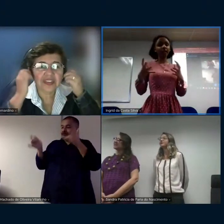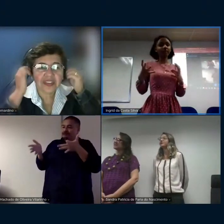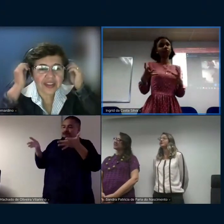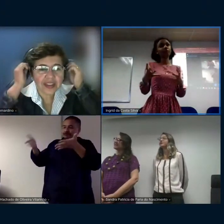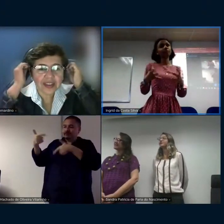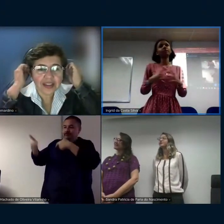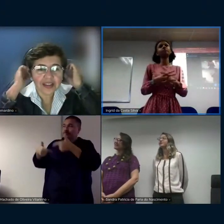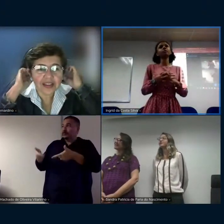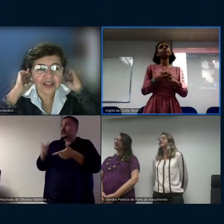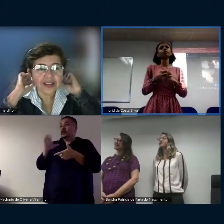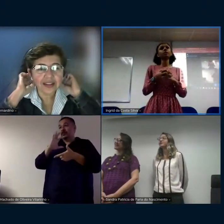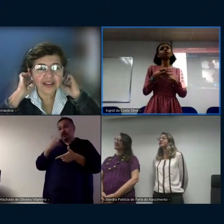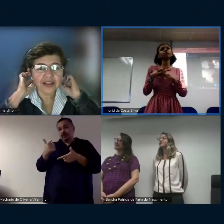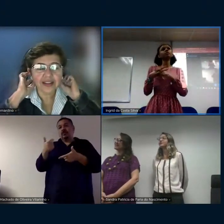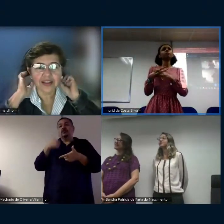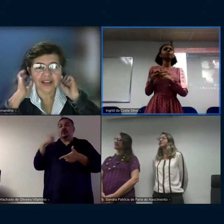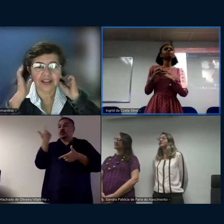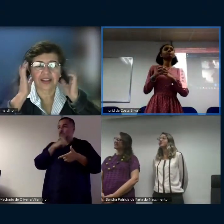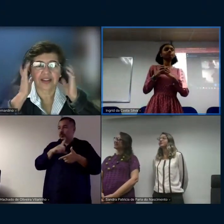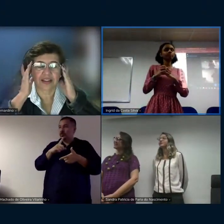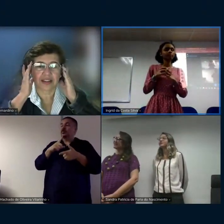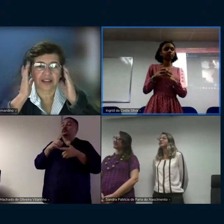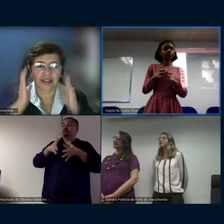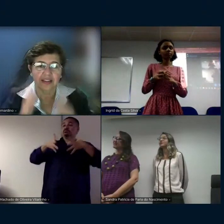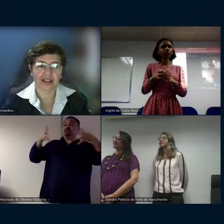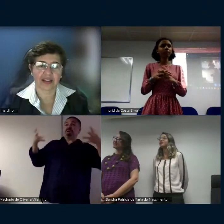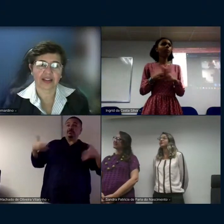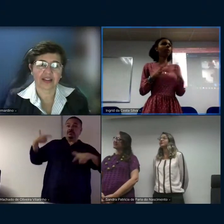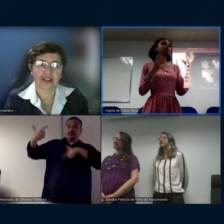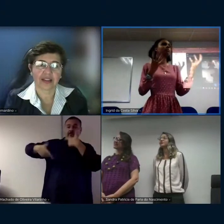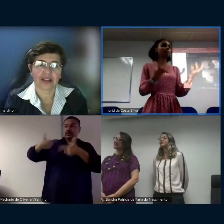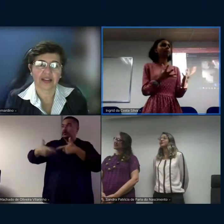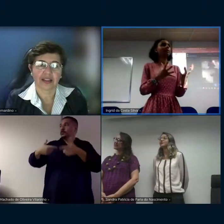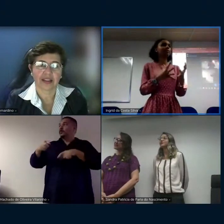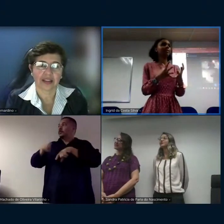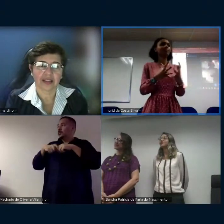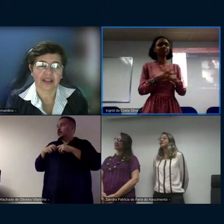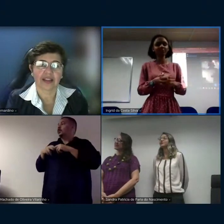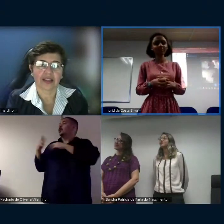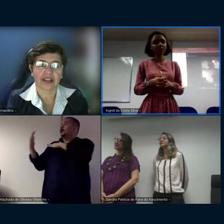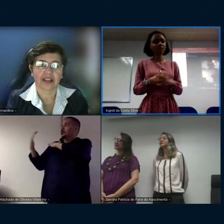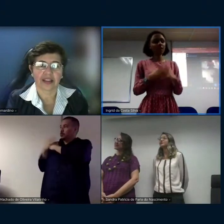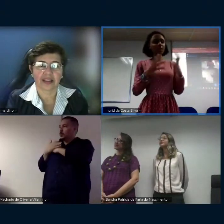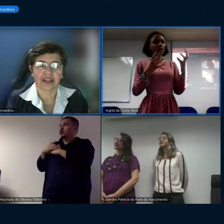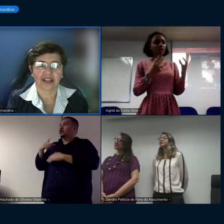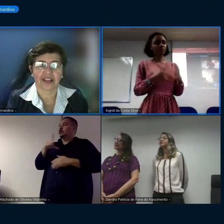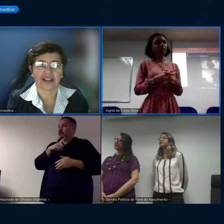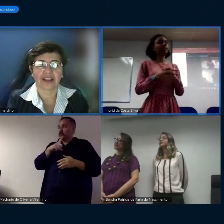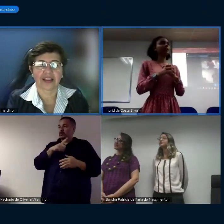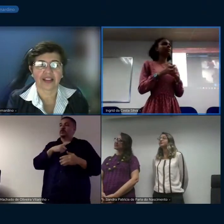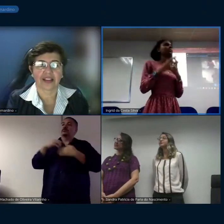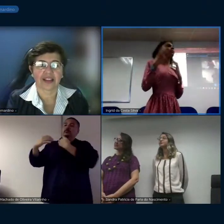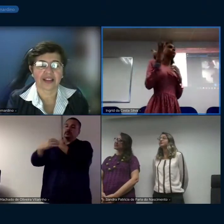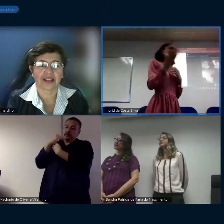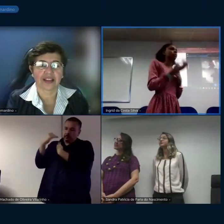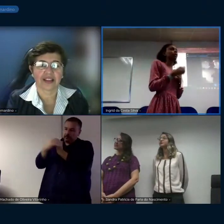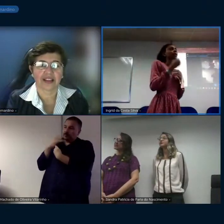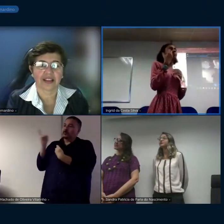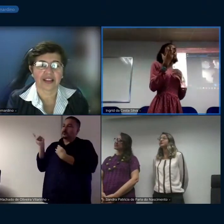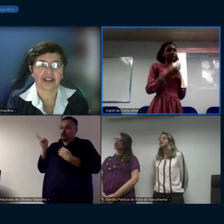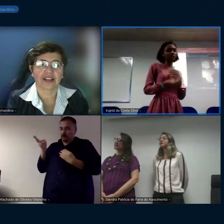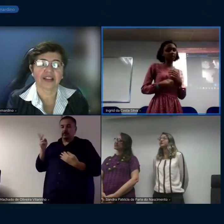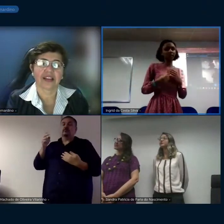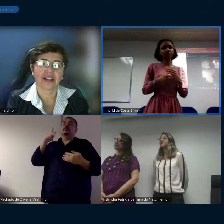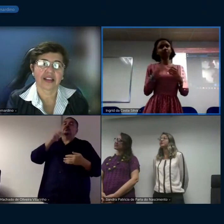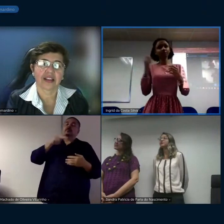mas claro essa contribuição só foi tão grande também por causa do apoio que eu tive as orientadoras da professora